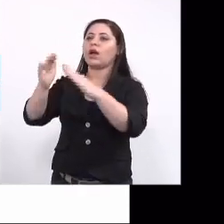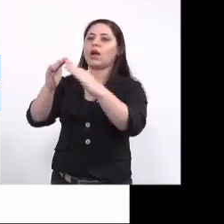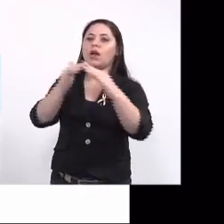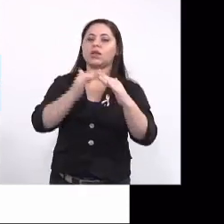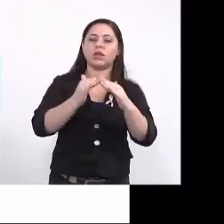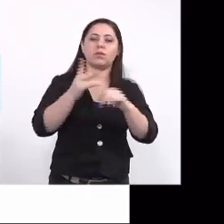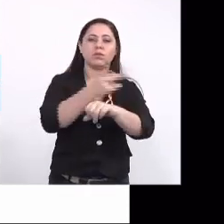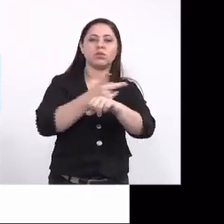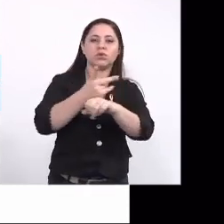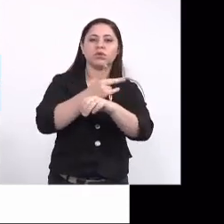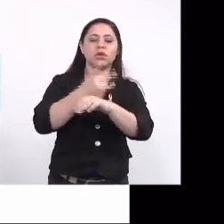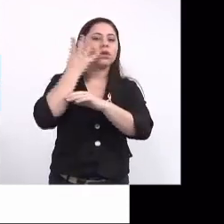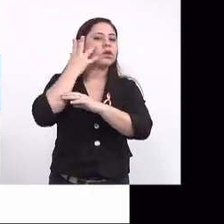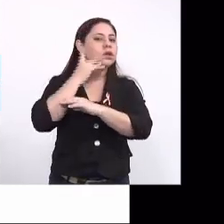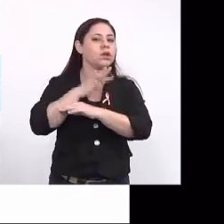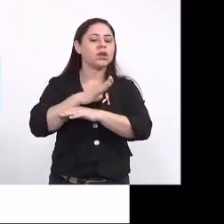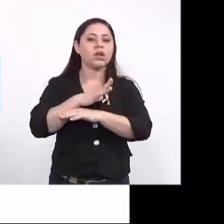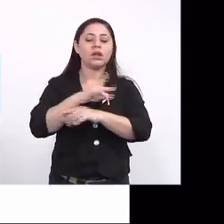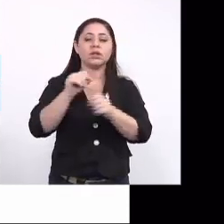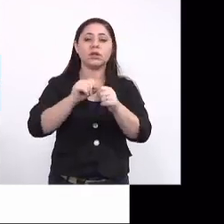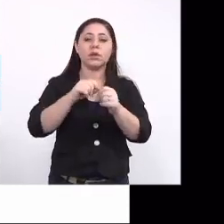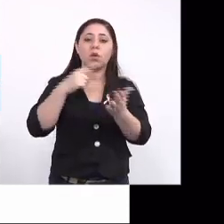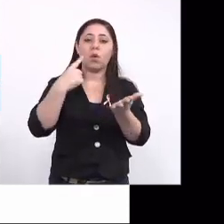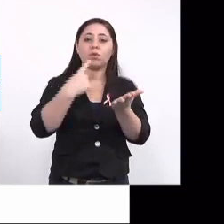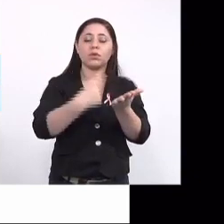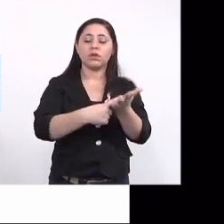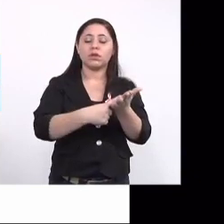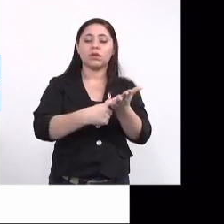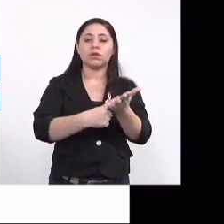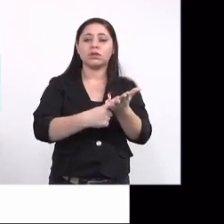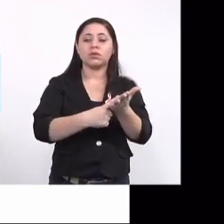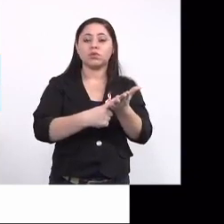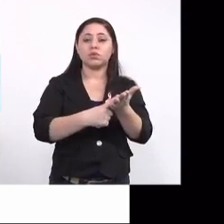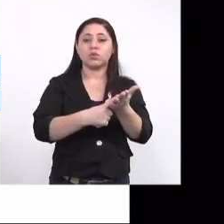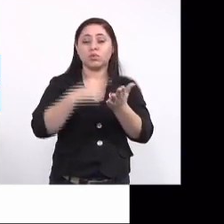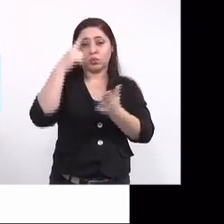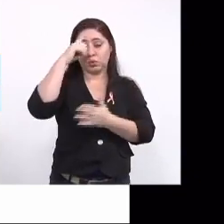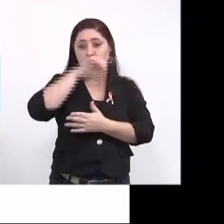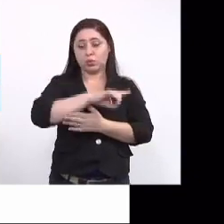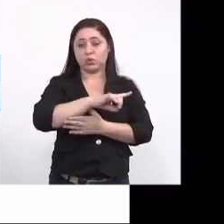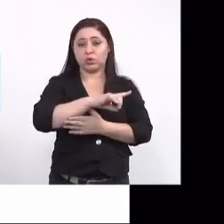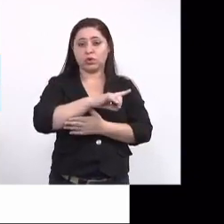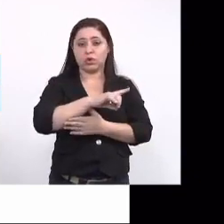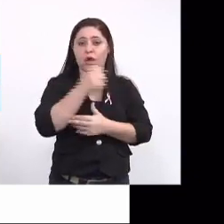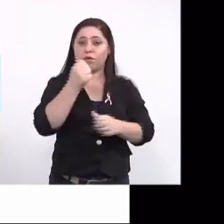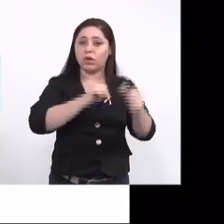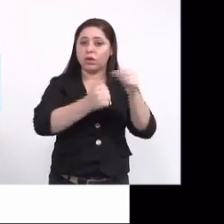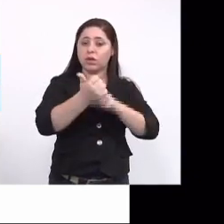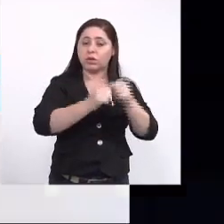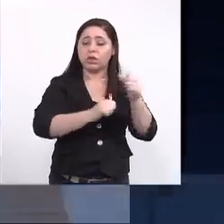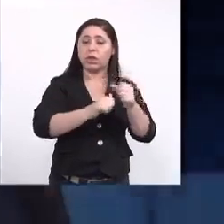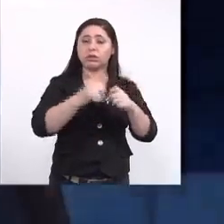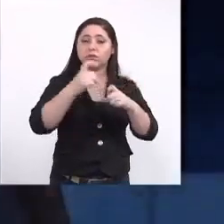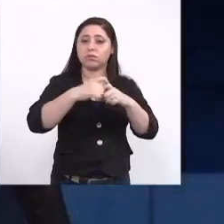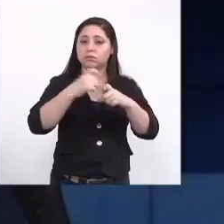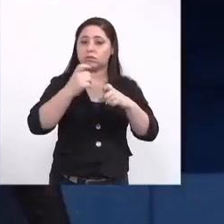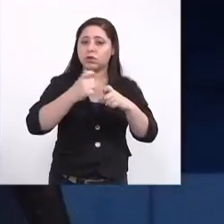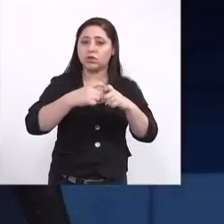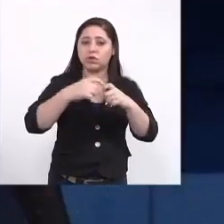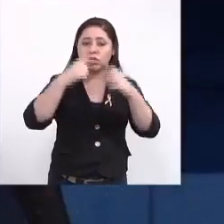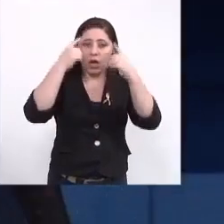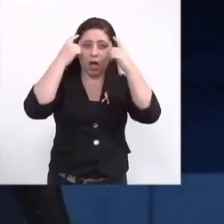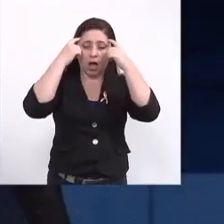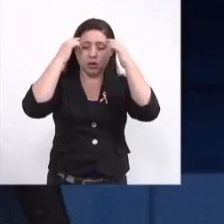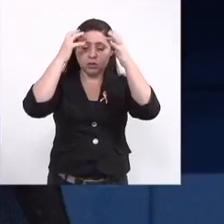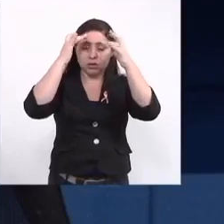cada criança e agendando a data para avaliação da neuropediatra. E aí a neuropediatra avaliou para a gente definir